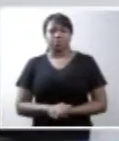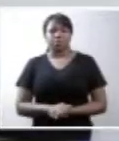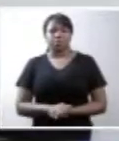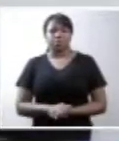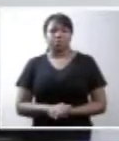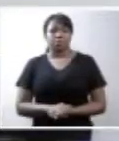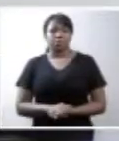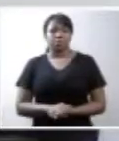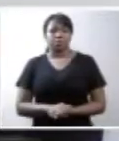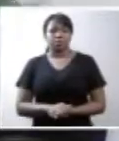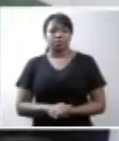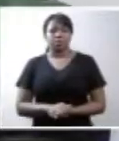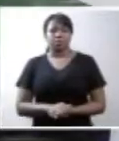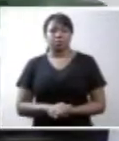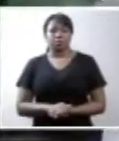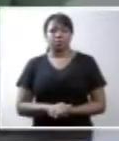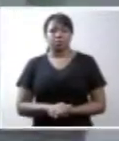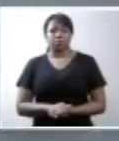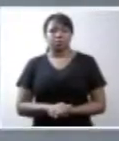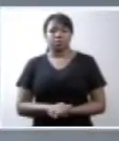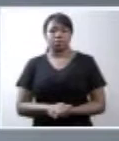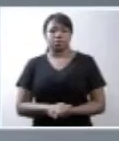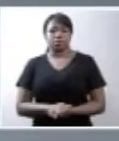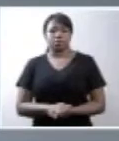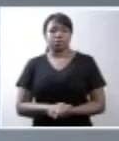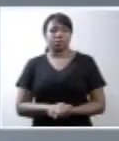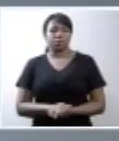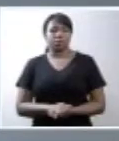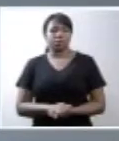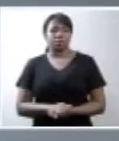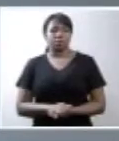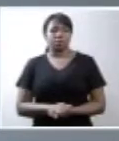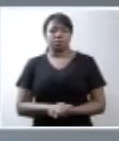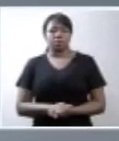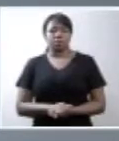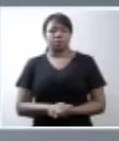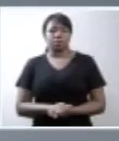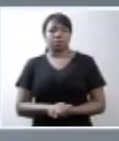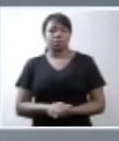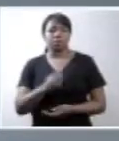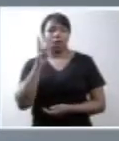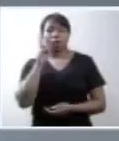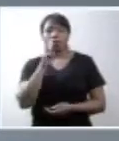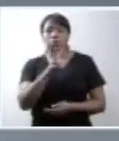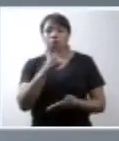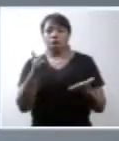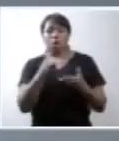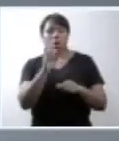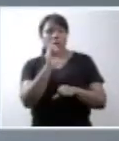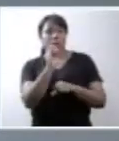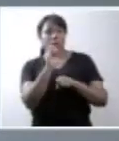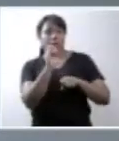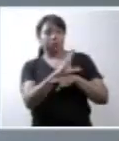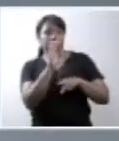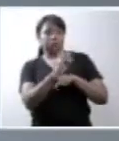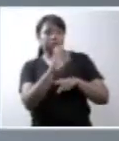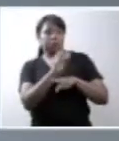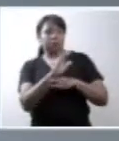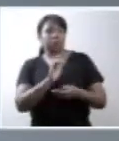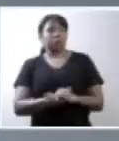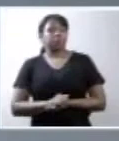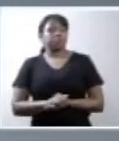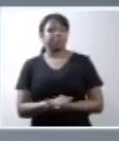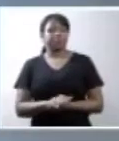Diminuiu luz, por gentileza. Veja se conseguem diminuir a luz, por gentileza, para ficar melhor a transmissão do filme.